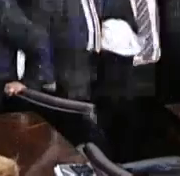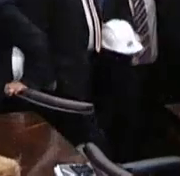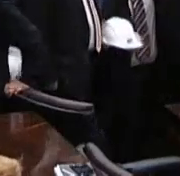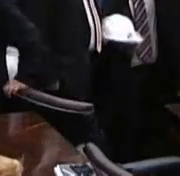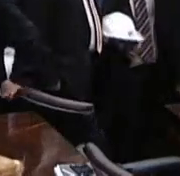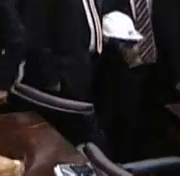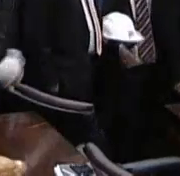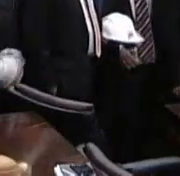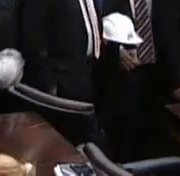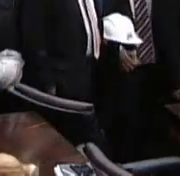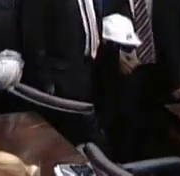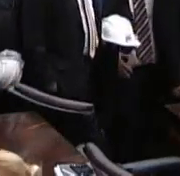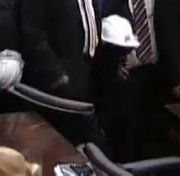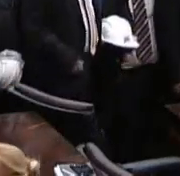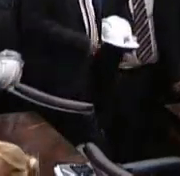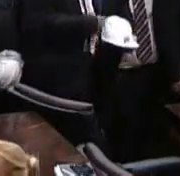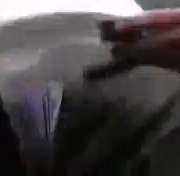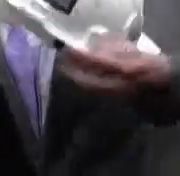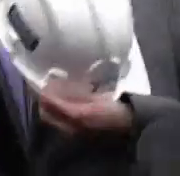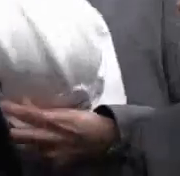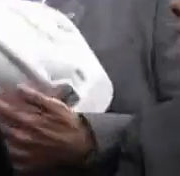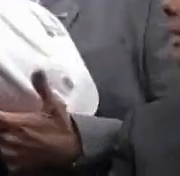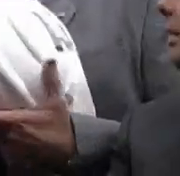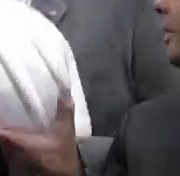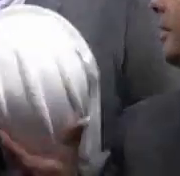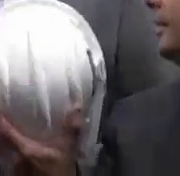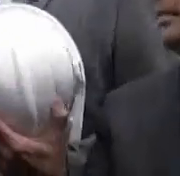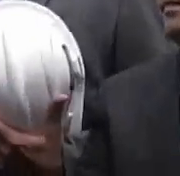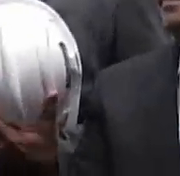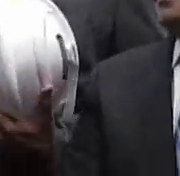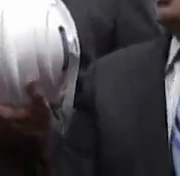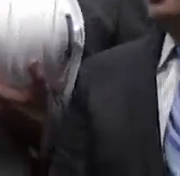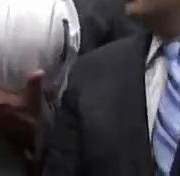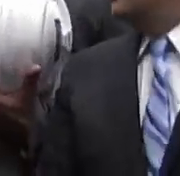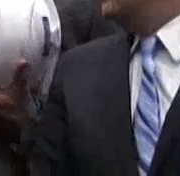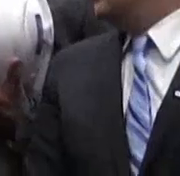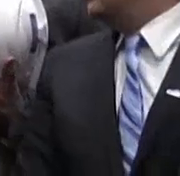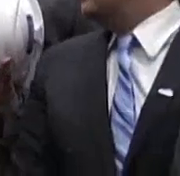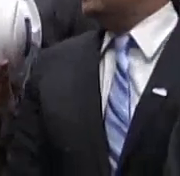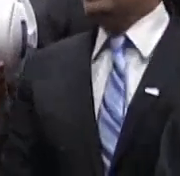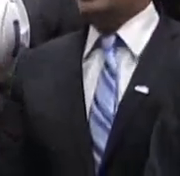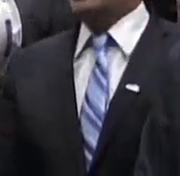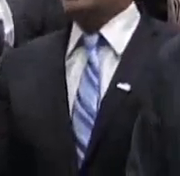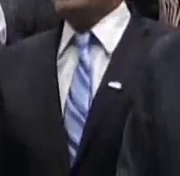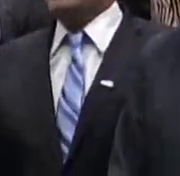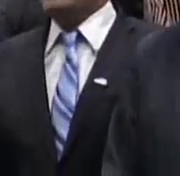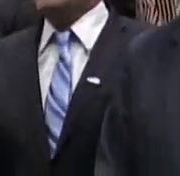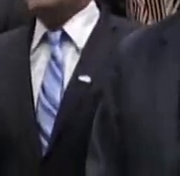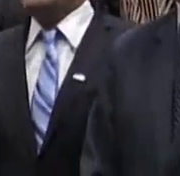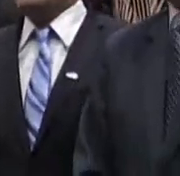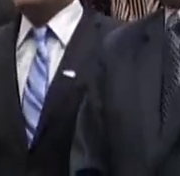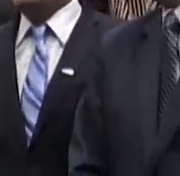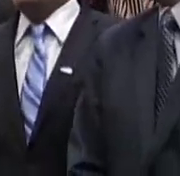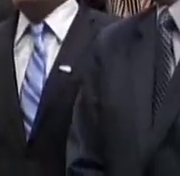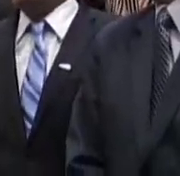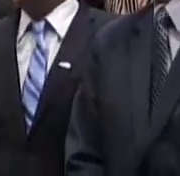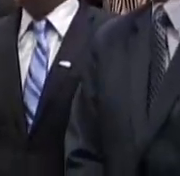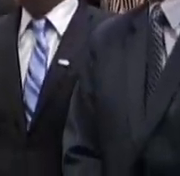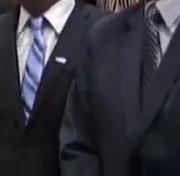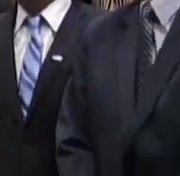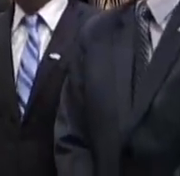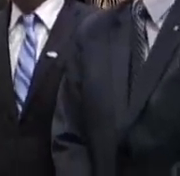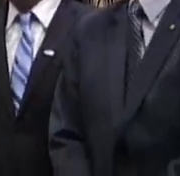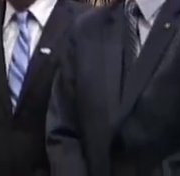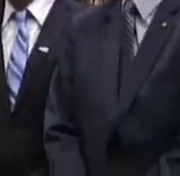o protetor, com o capacete, símbolo dos engenheiros. Está aí a placa comemorativa que a Assembleia